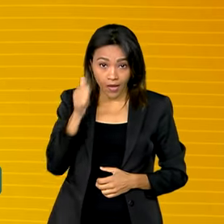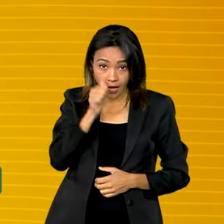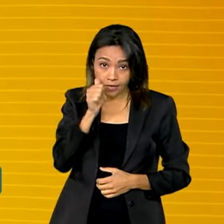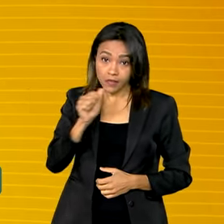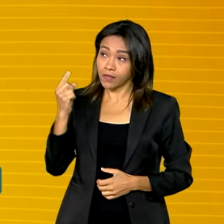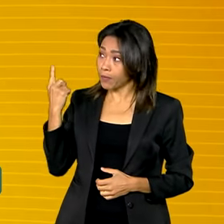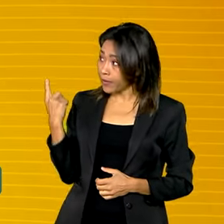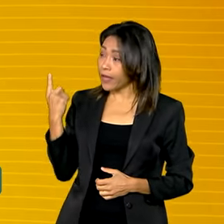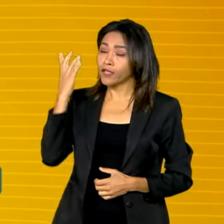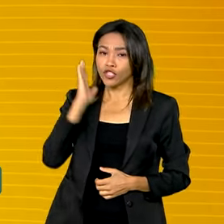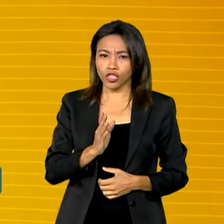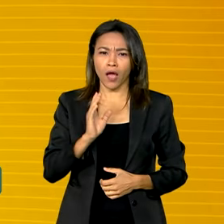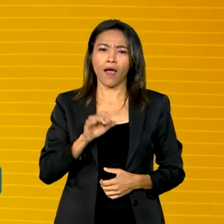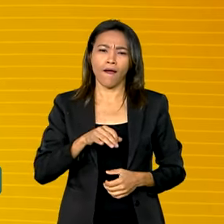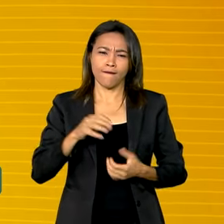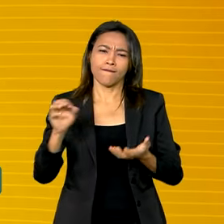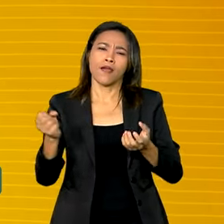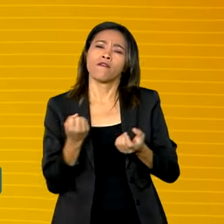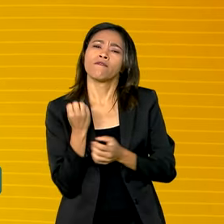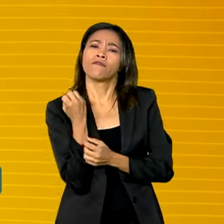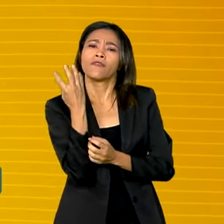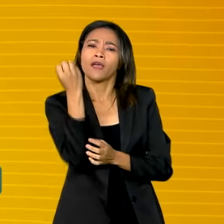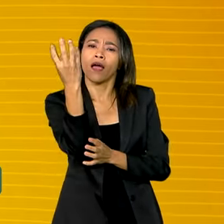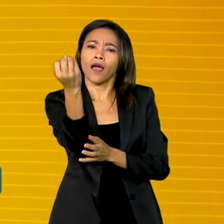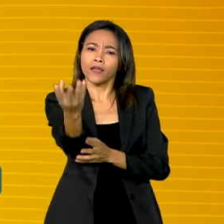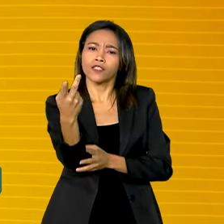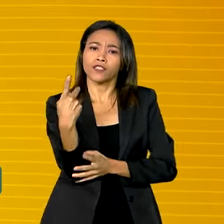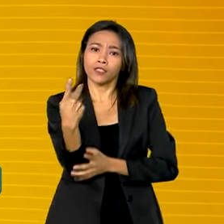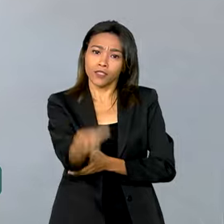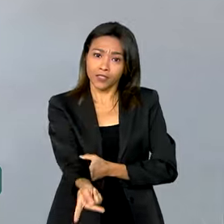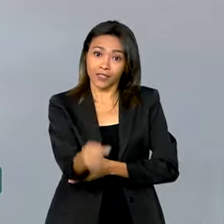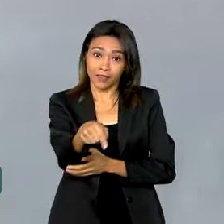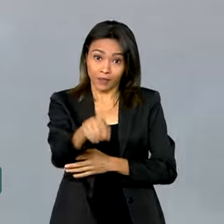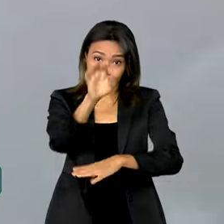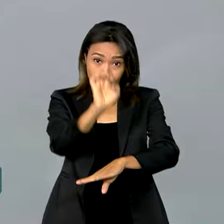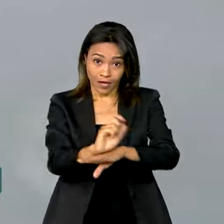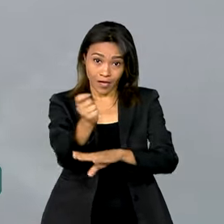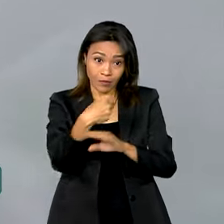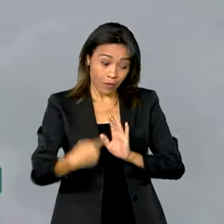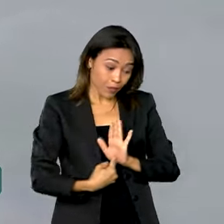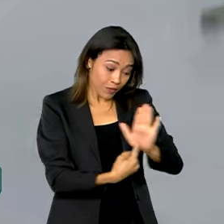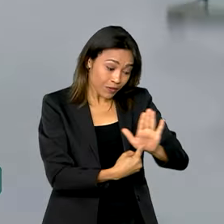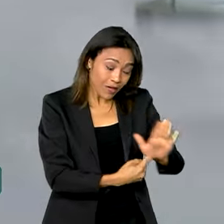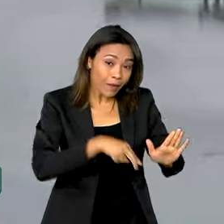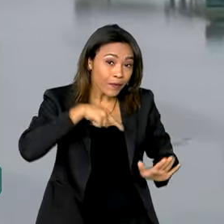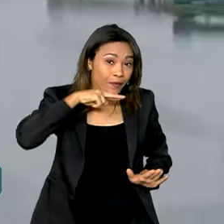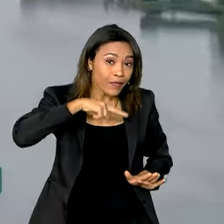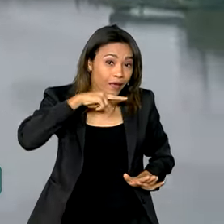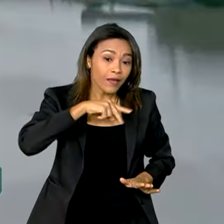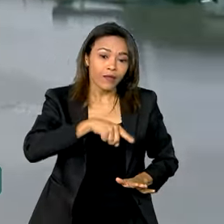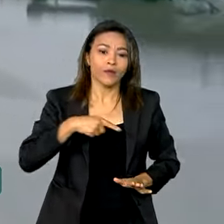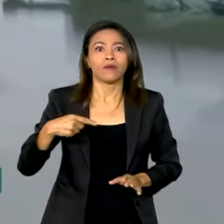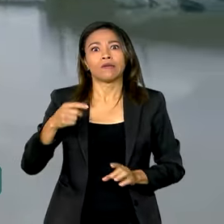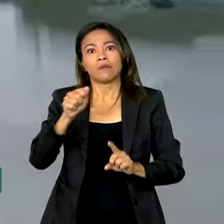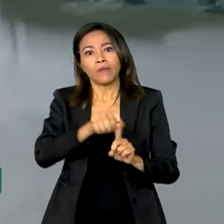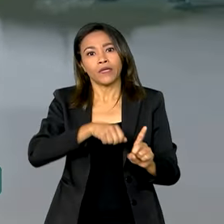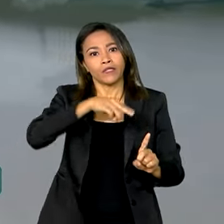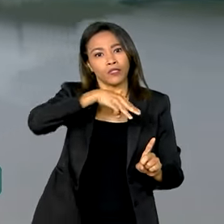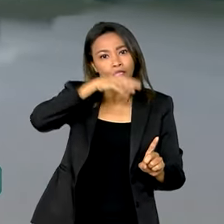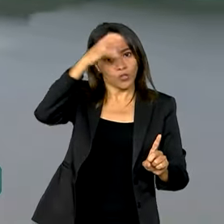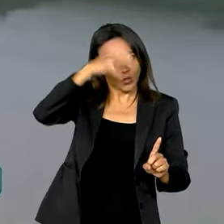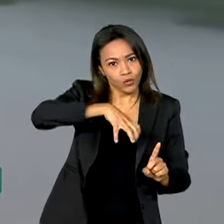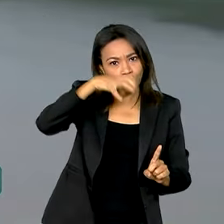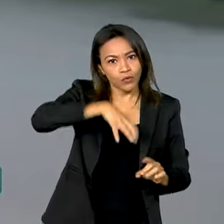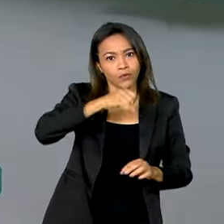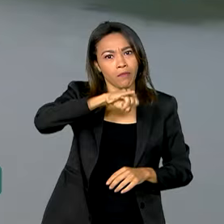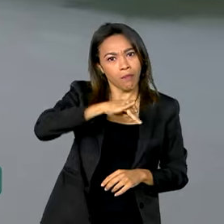estava com a viagem programada para apresentar o Rio Grande do Sul ao neto. Até que as chuvas de abril e maio deixaram um rastro